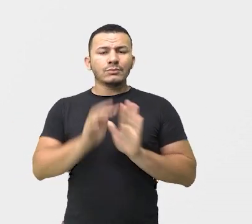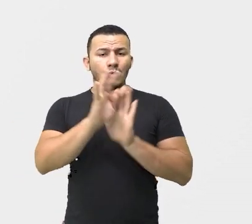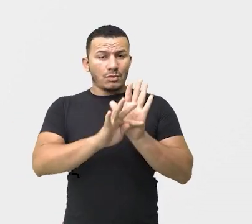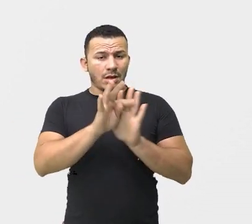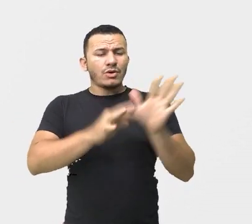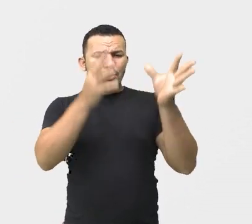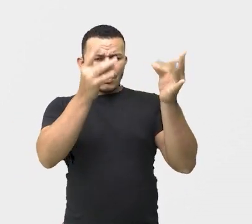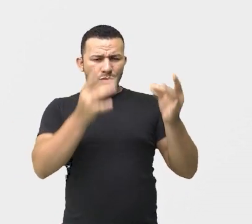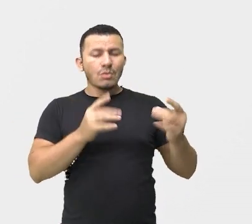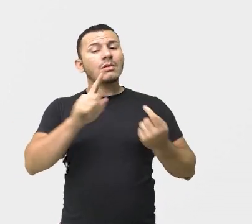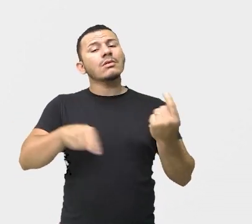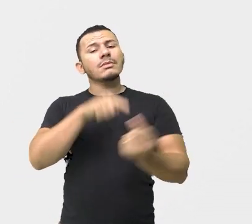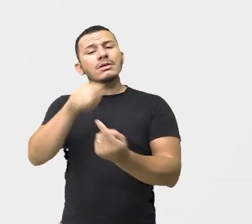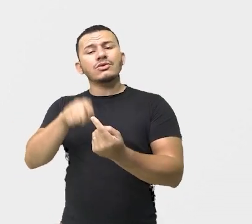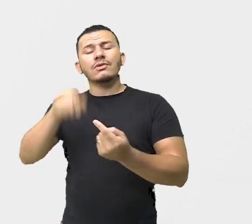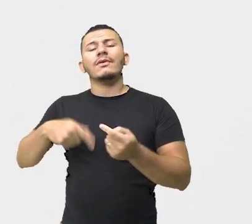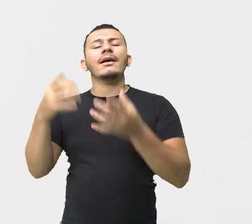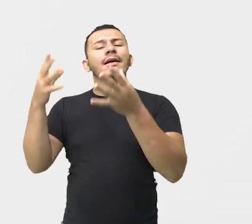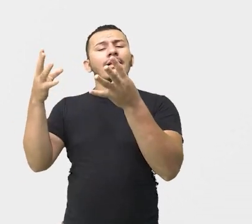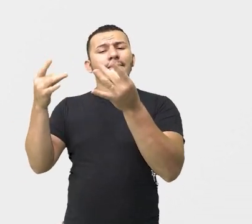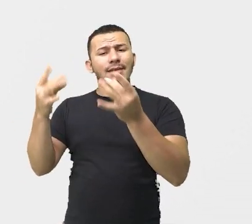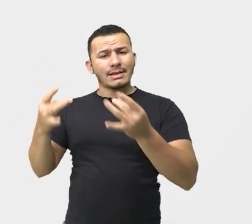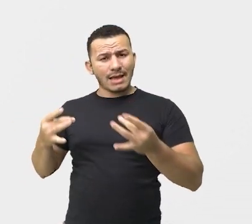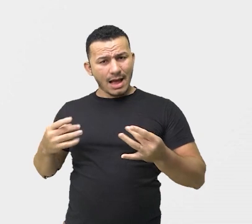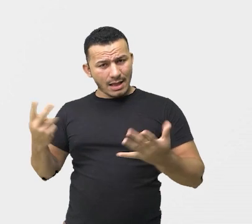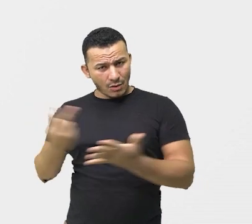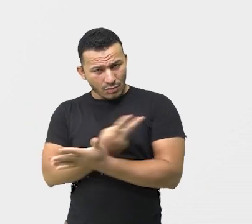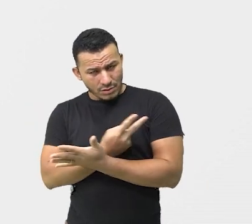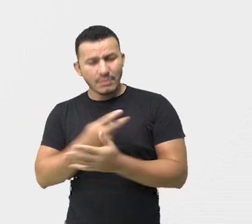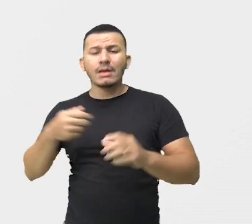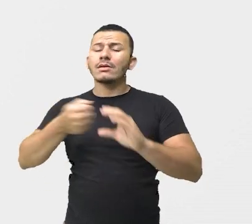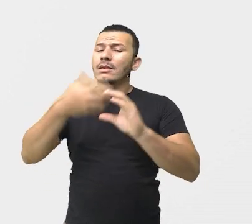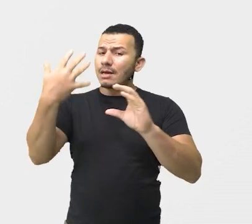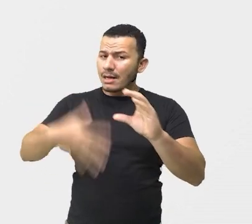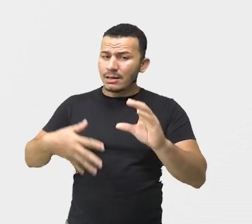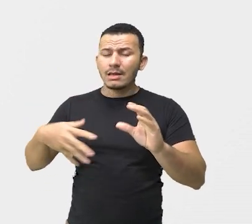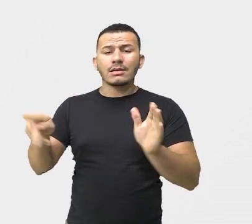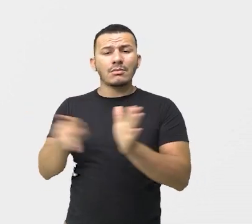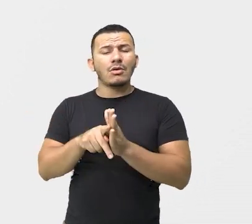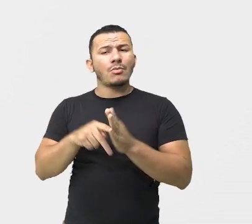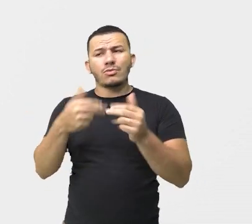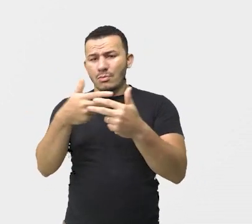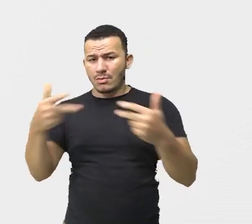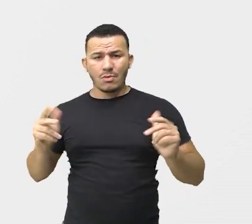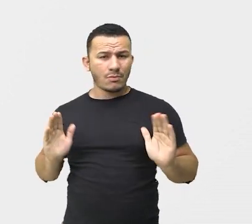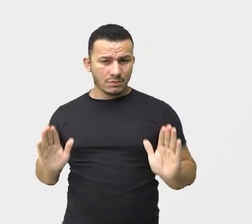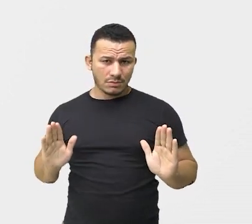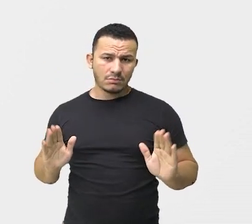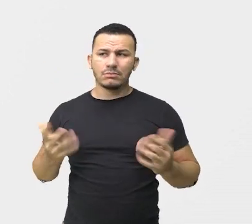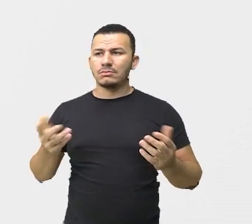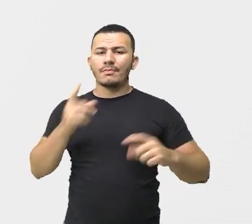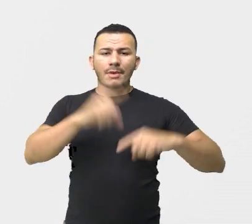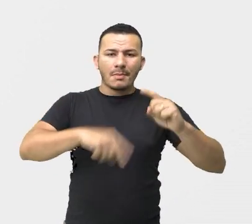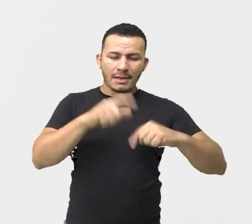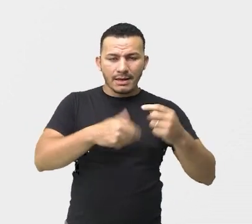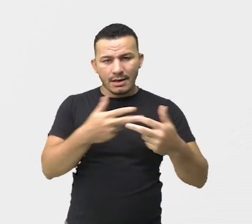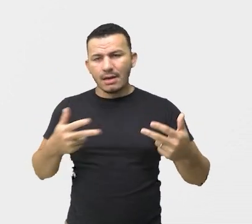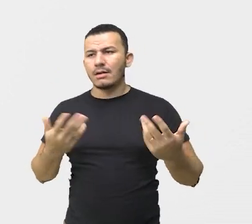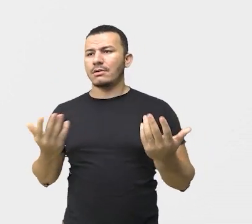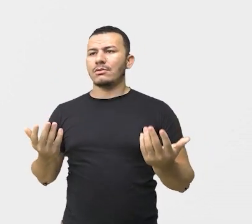que descreve detalhadamente as características de algo, seja um objeto,